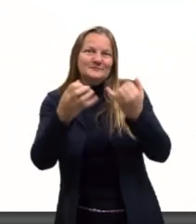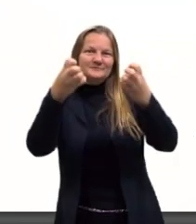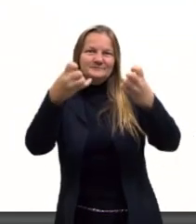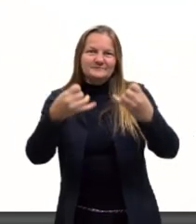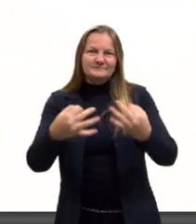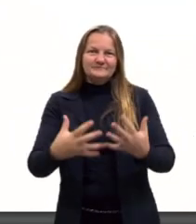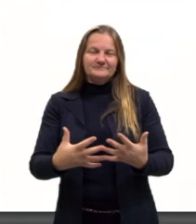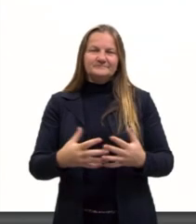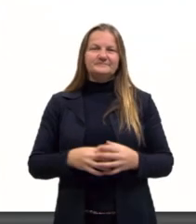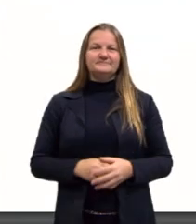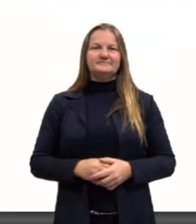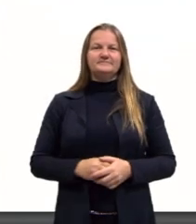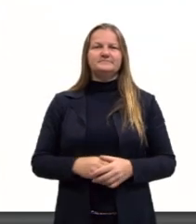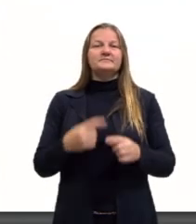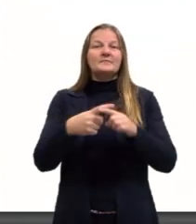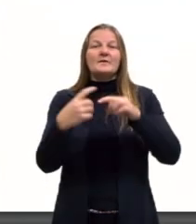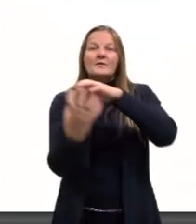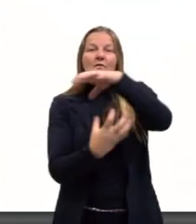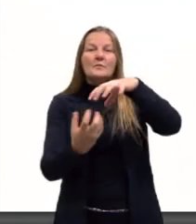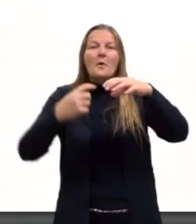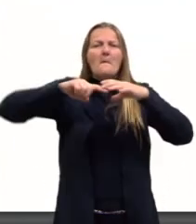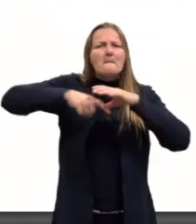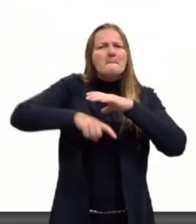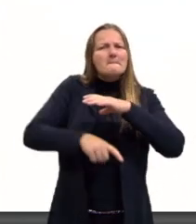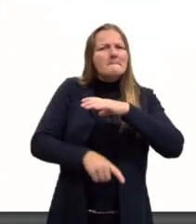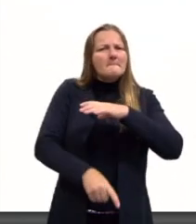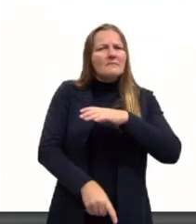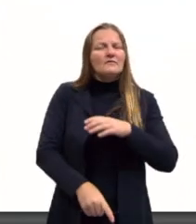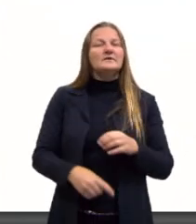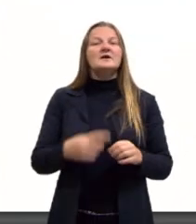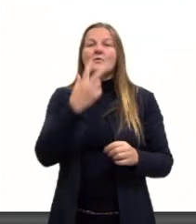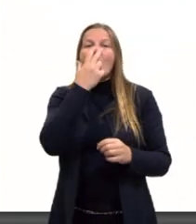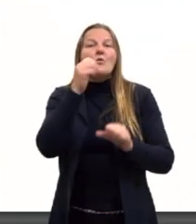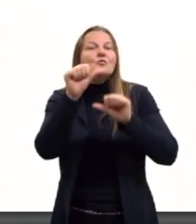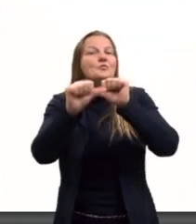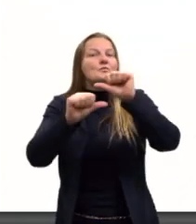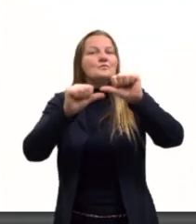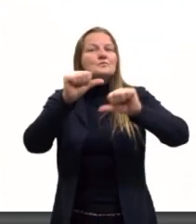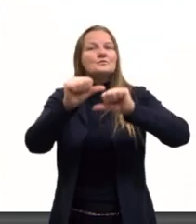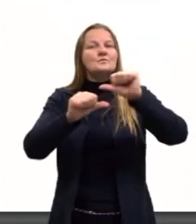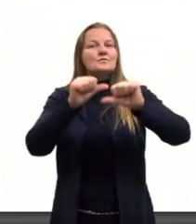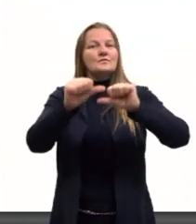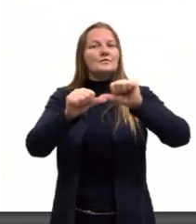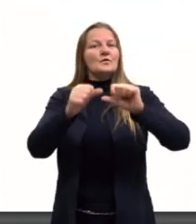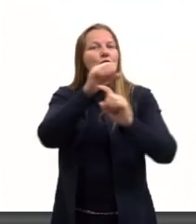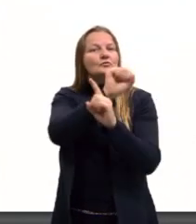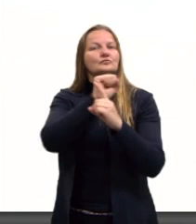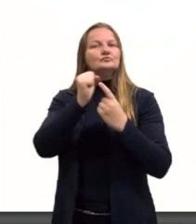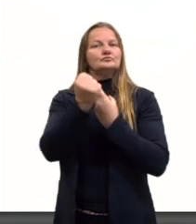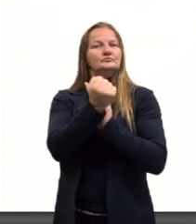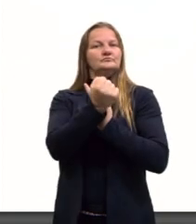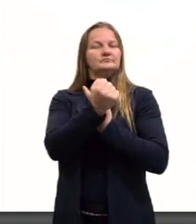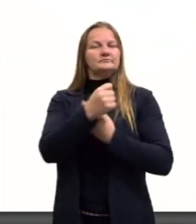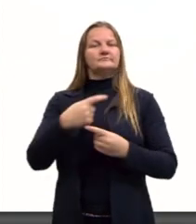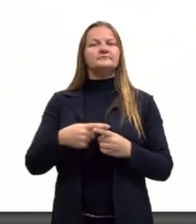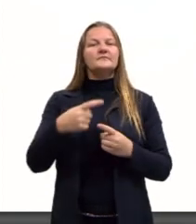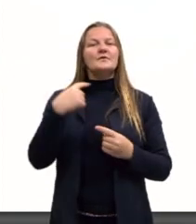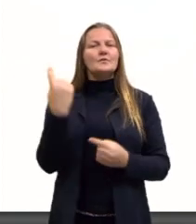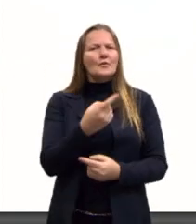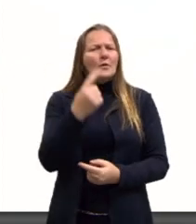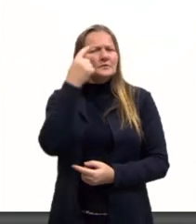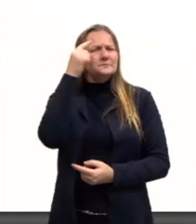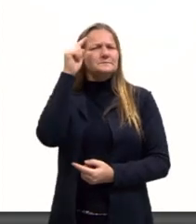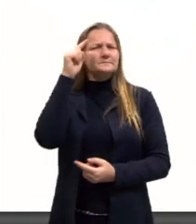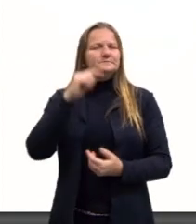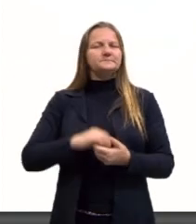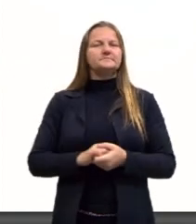muito profunda. Então, revolução é uma transformação da ordem social. E a gente tem uma ideia de